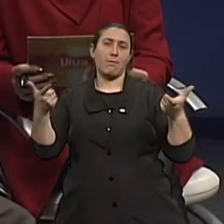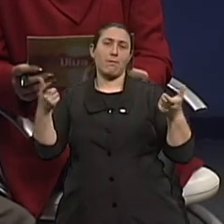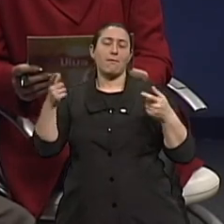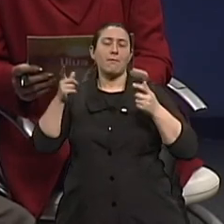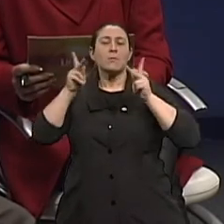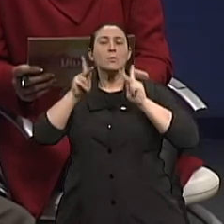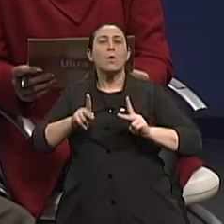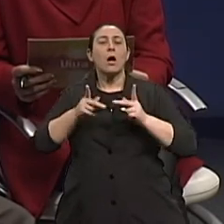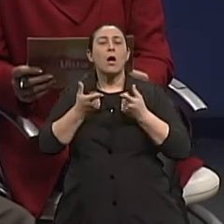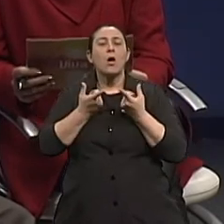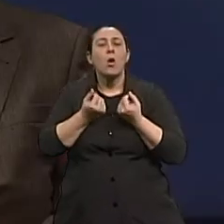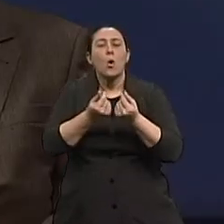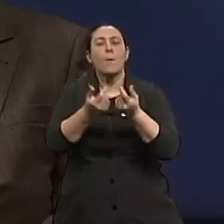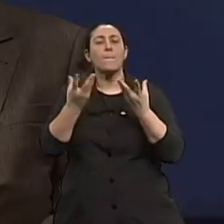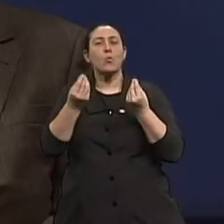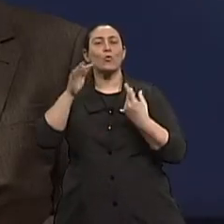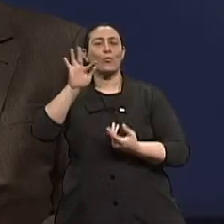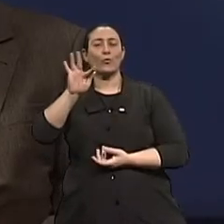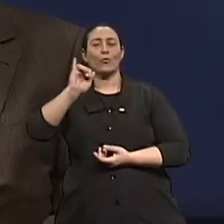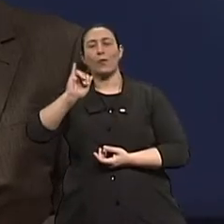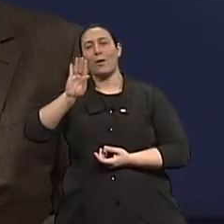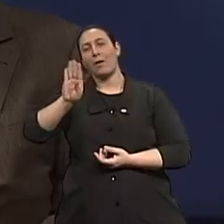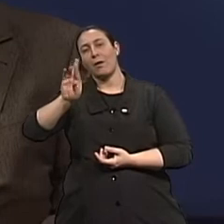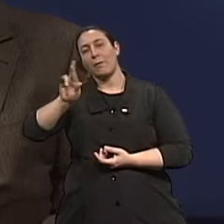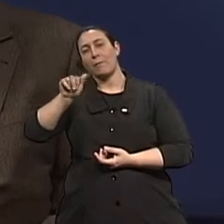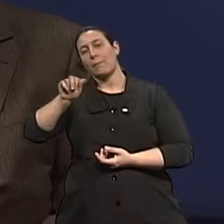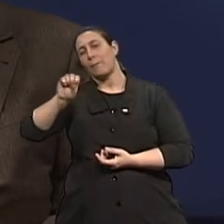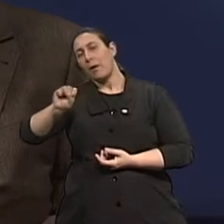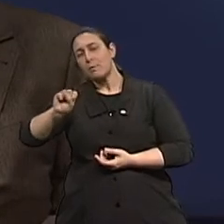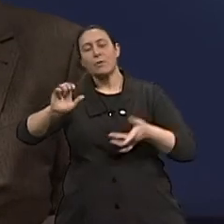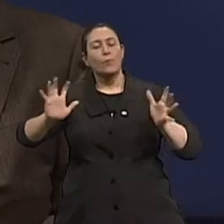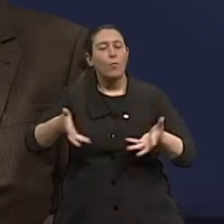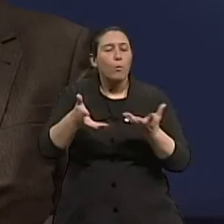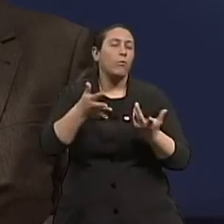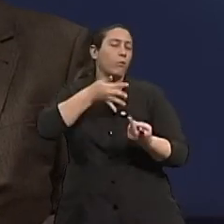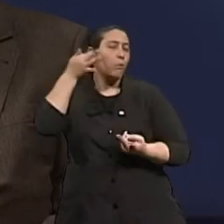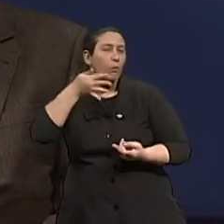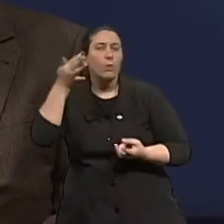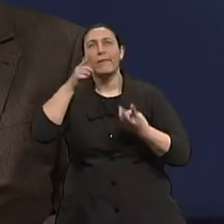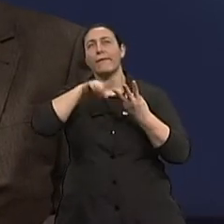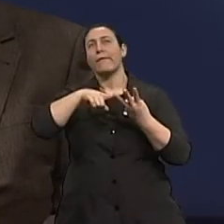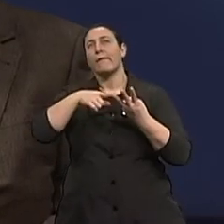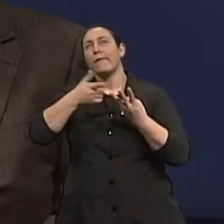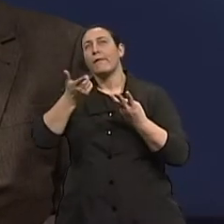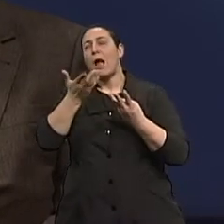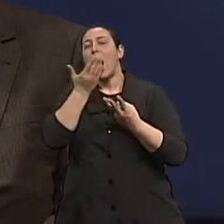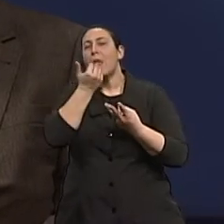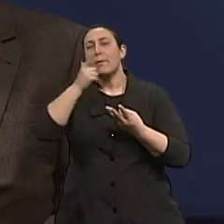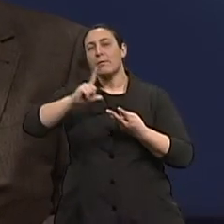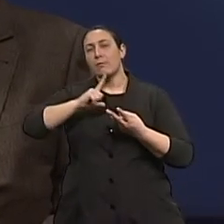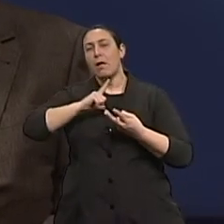fibras vegetais. Então, frutas, verduras, alimentos que têm casca, feijão, milho,